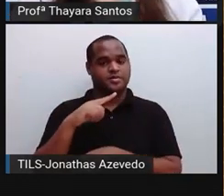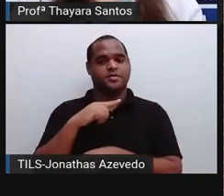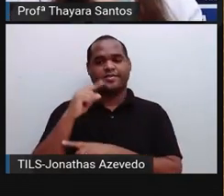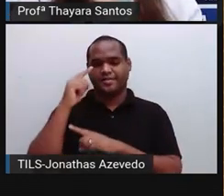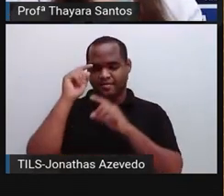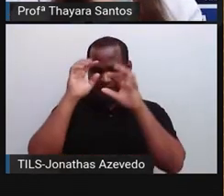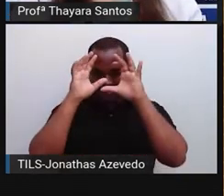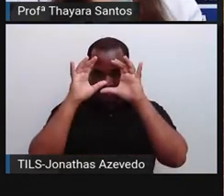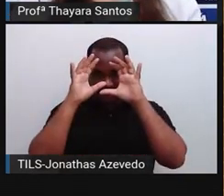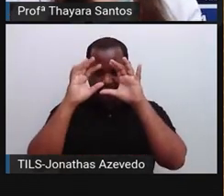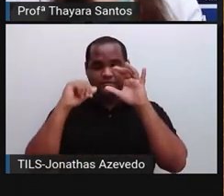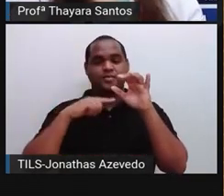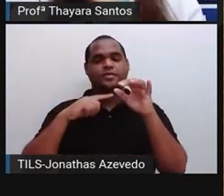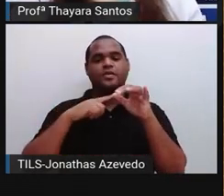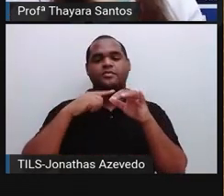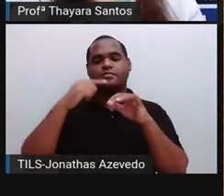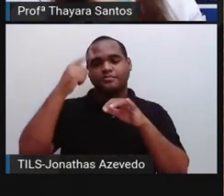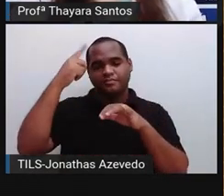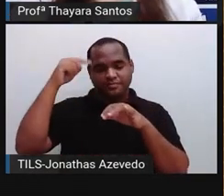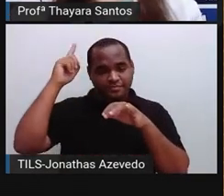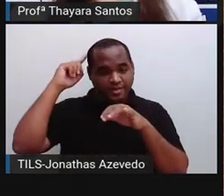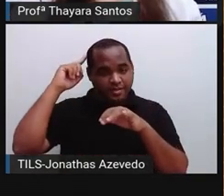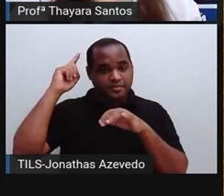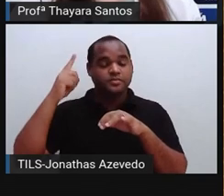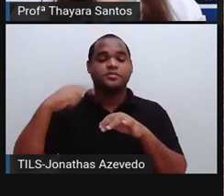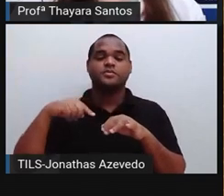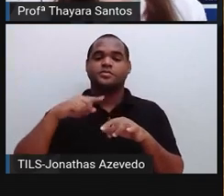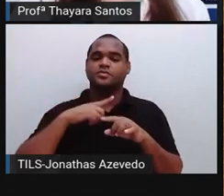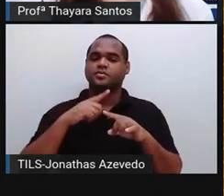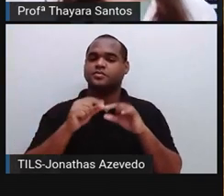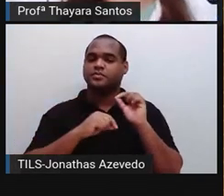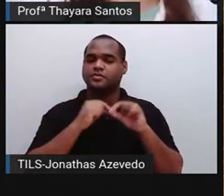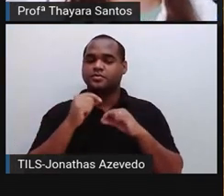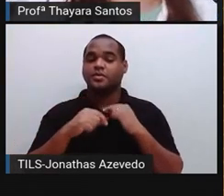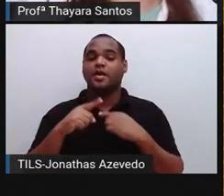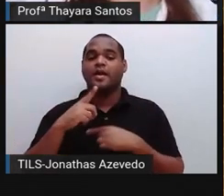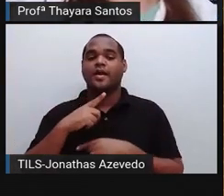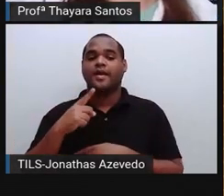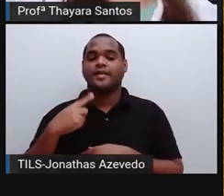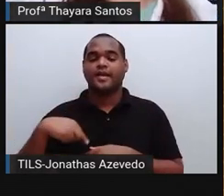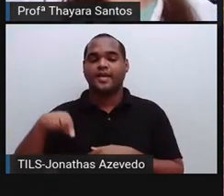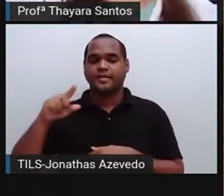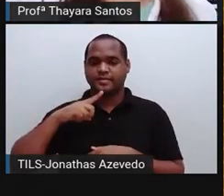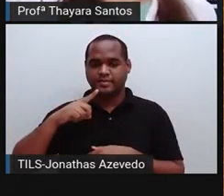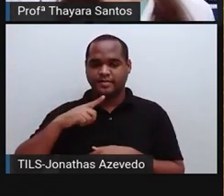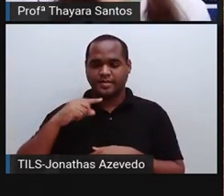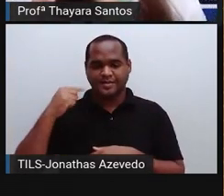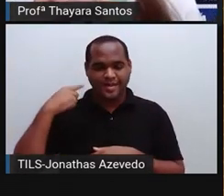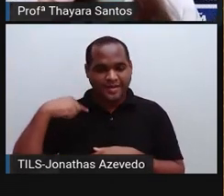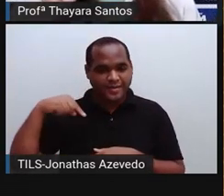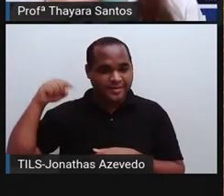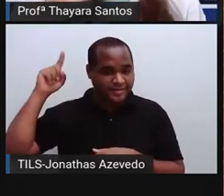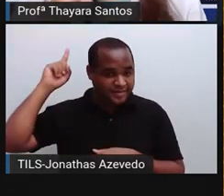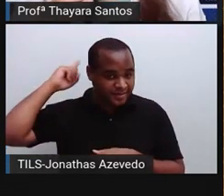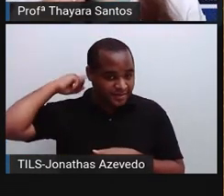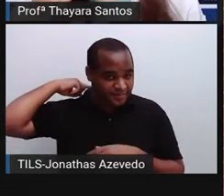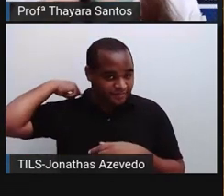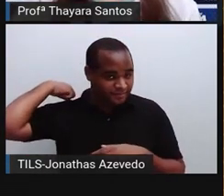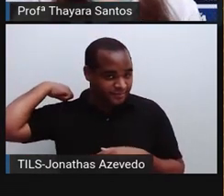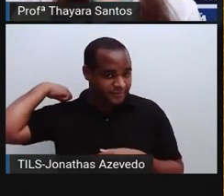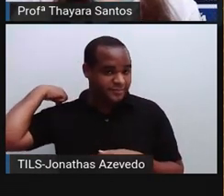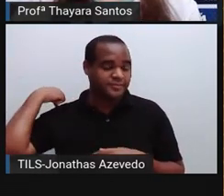tem o cérebro e o cerebelo. E a medula espinhal, ela está passando aqui dentro das nossas vértebras. É uma coisa